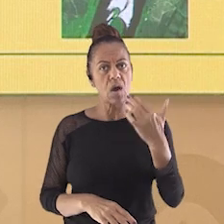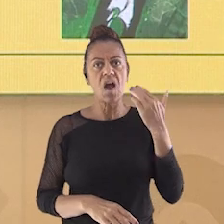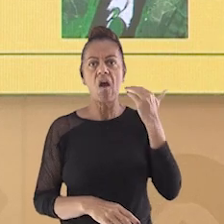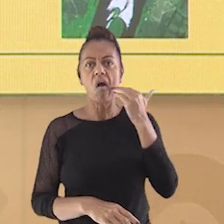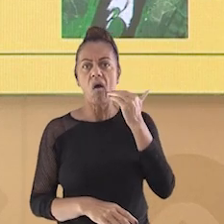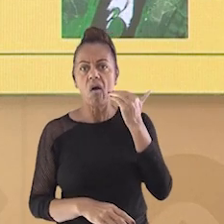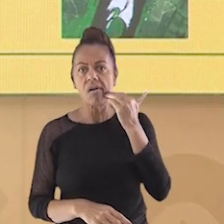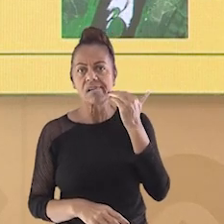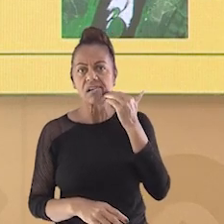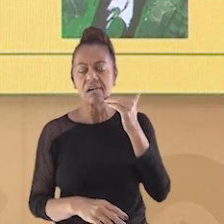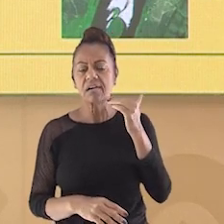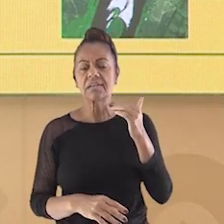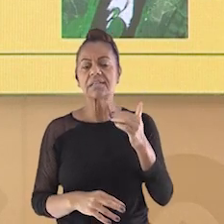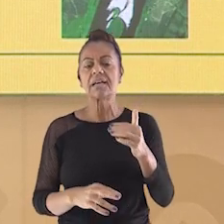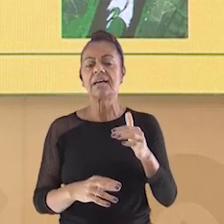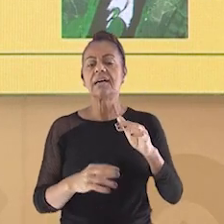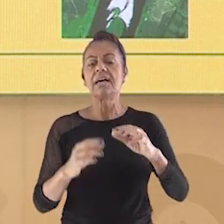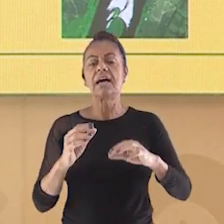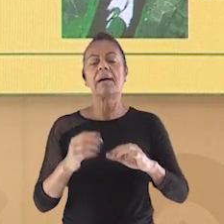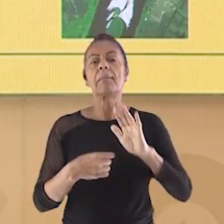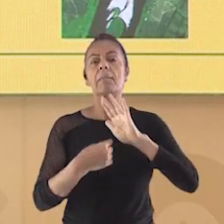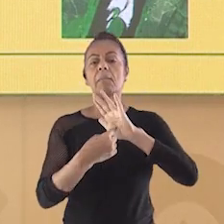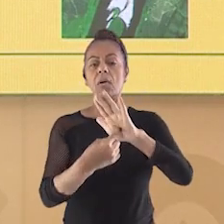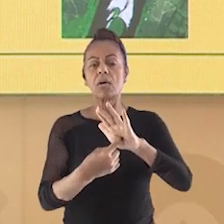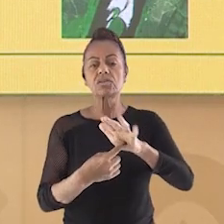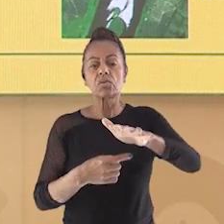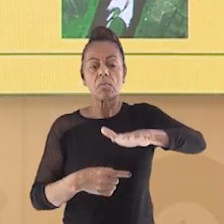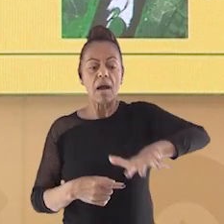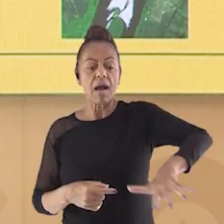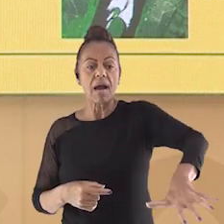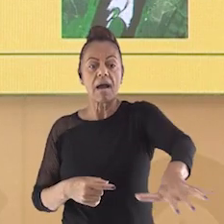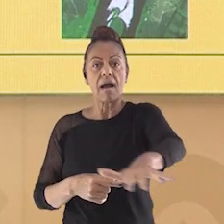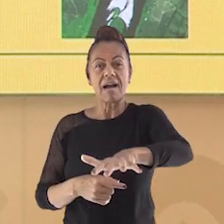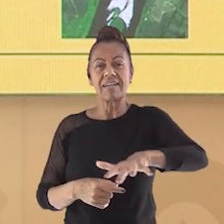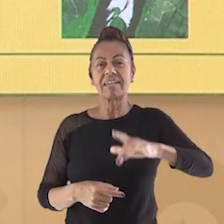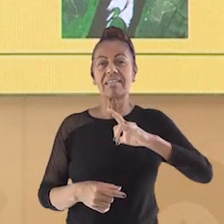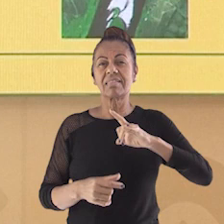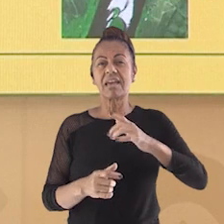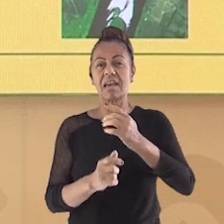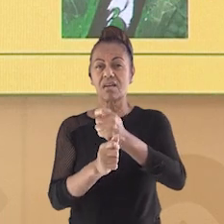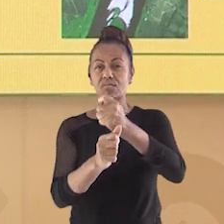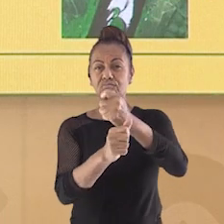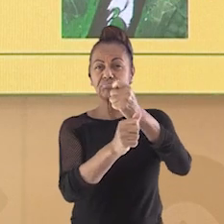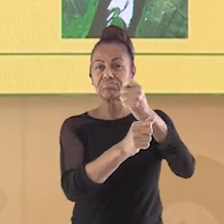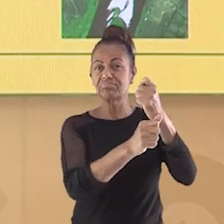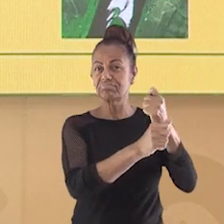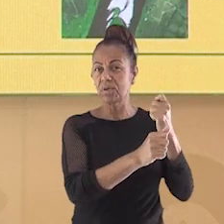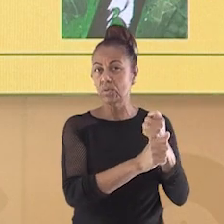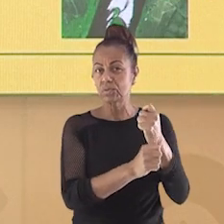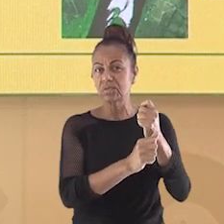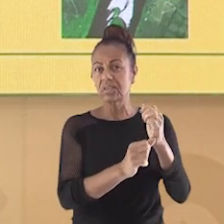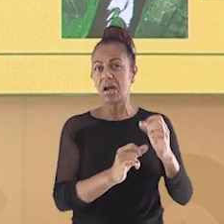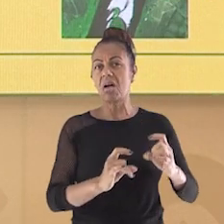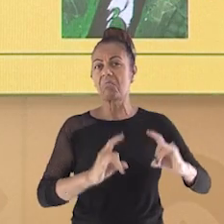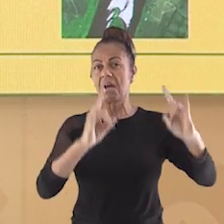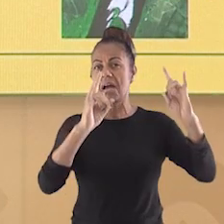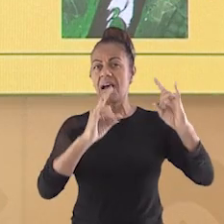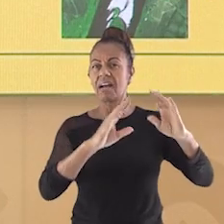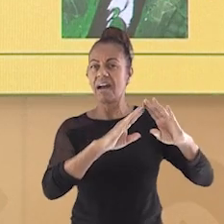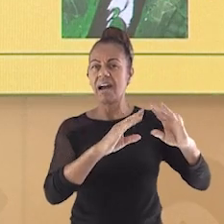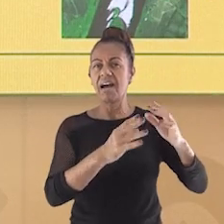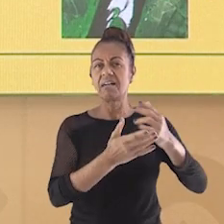ela indica uma área urbanizada nas imagens de satélite. Já a cor verde, ela vai